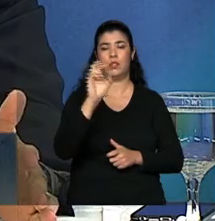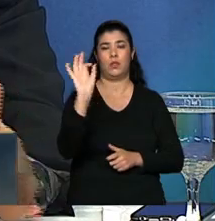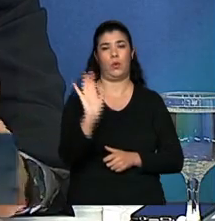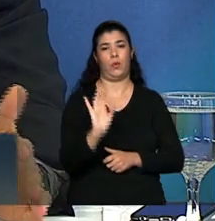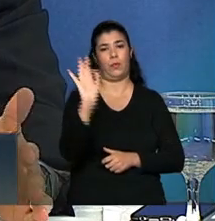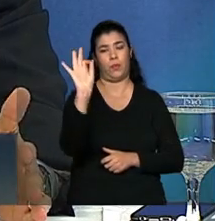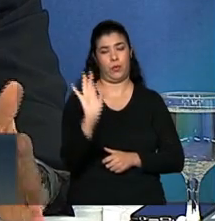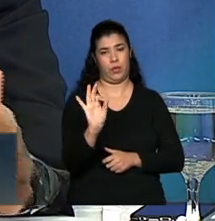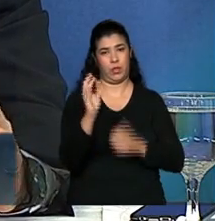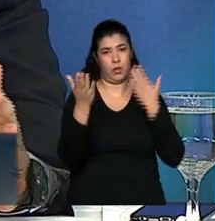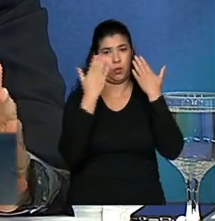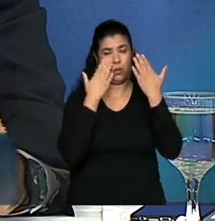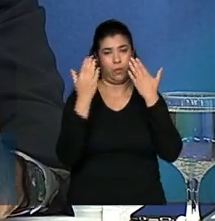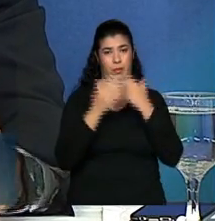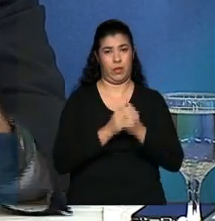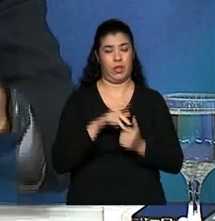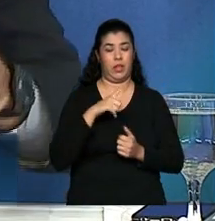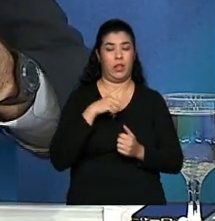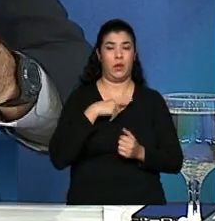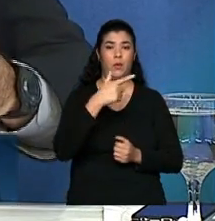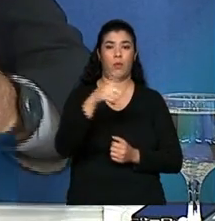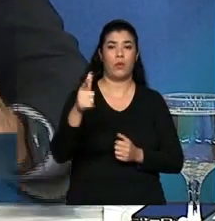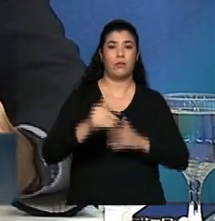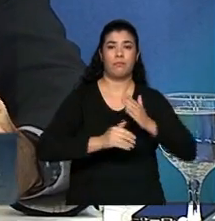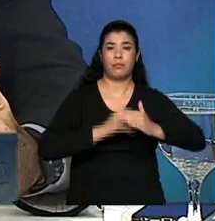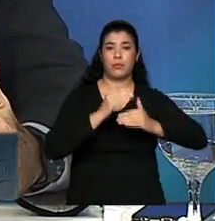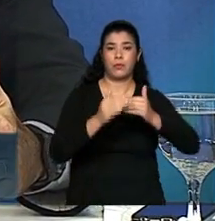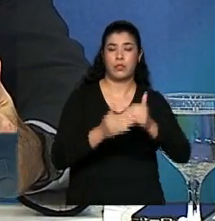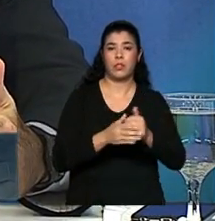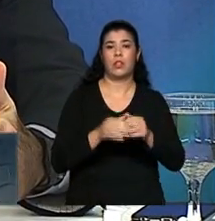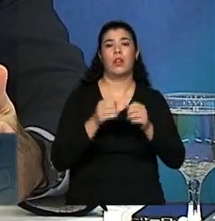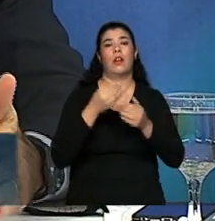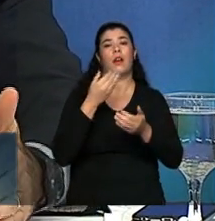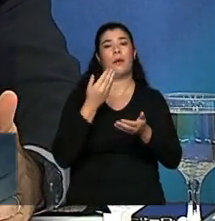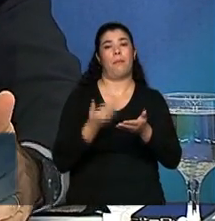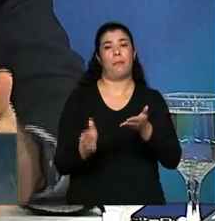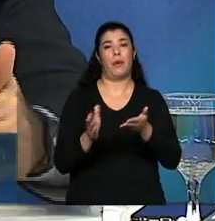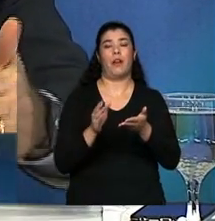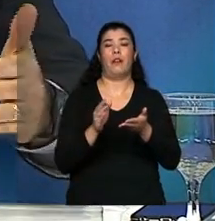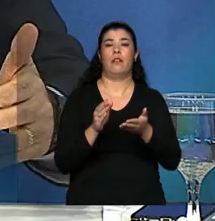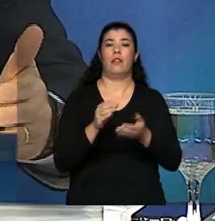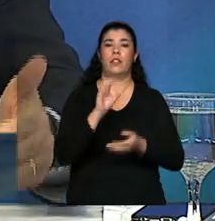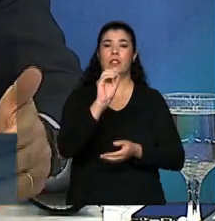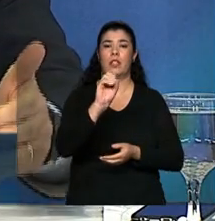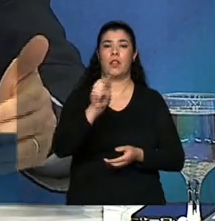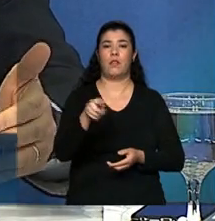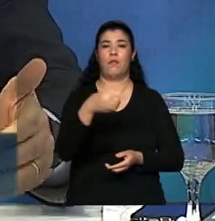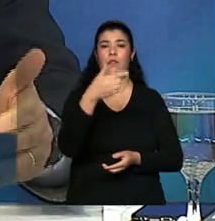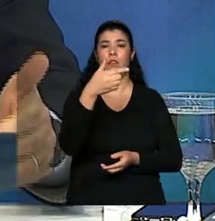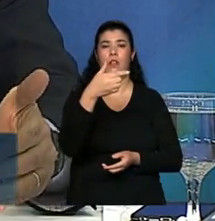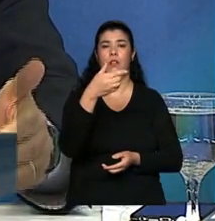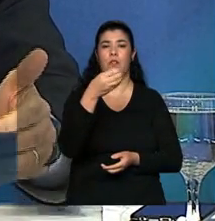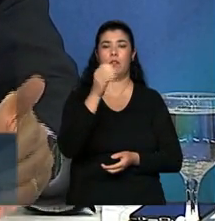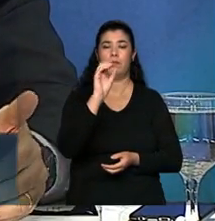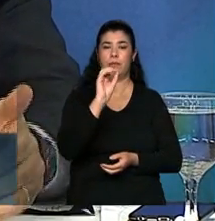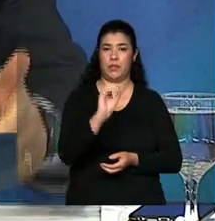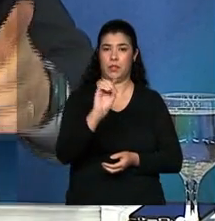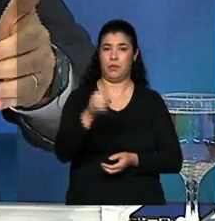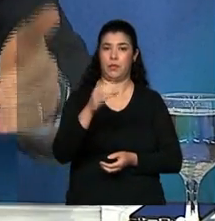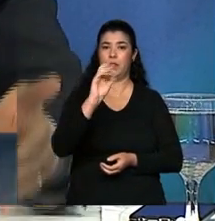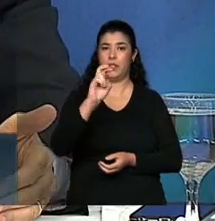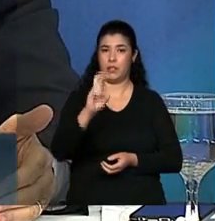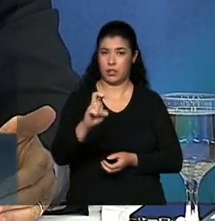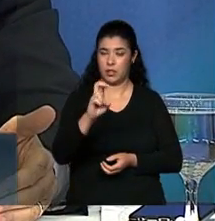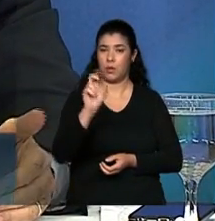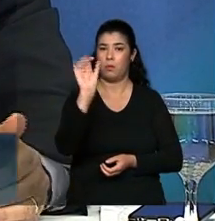percentual do PIB. Ou seja, a despesa com progressividade da Previdência vai ser 0,5% do PIB